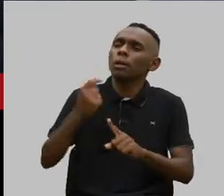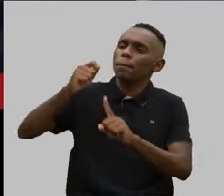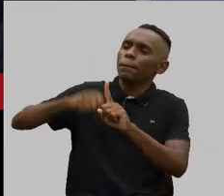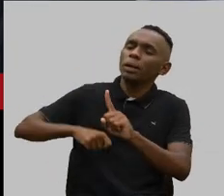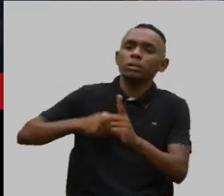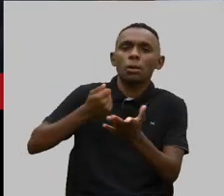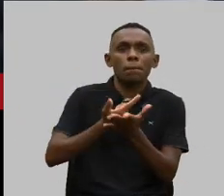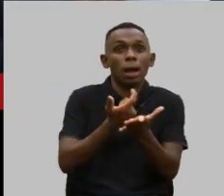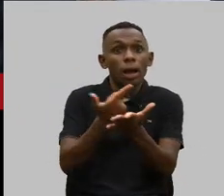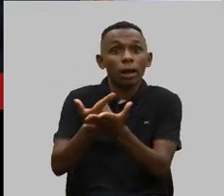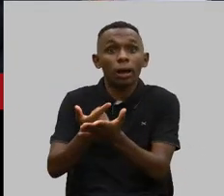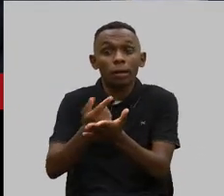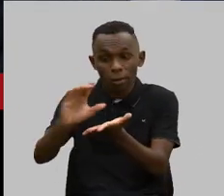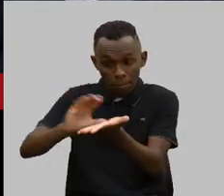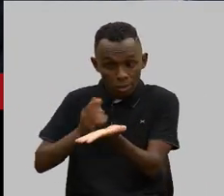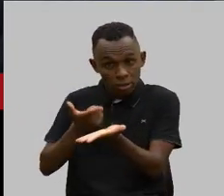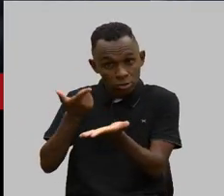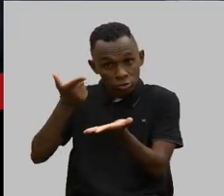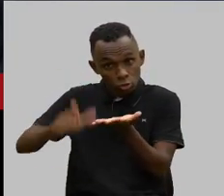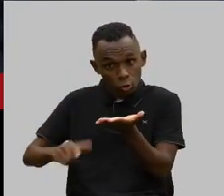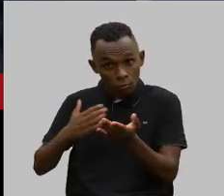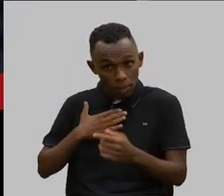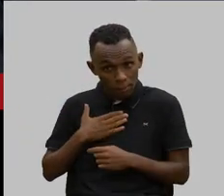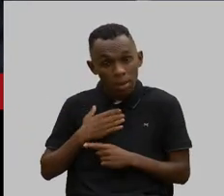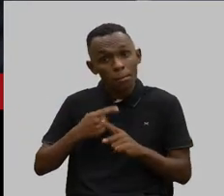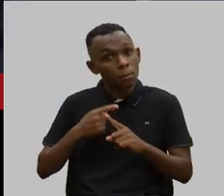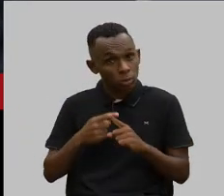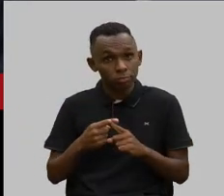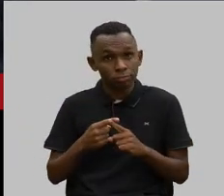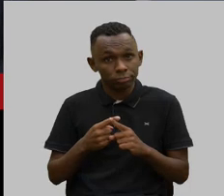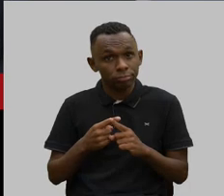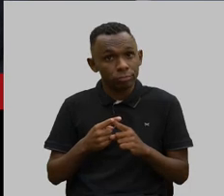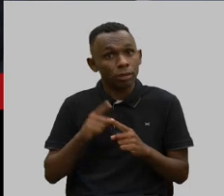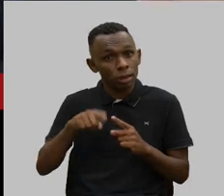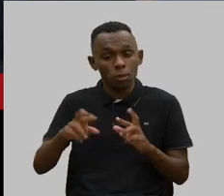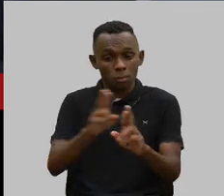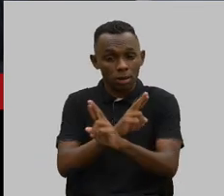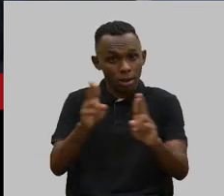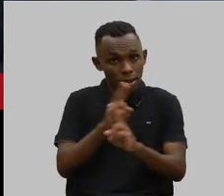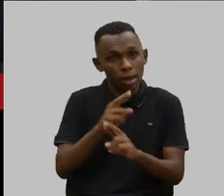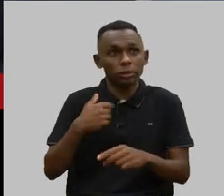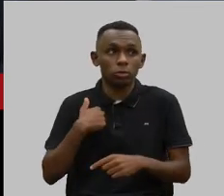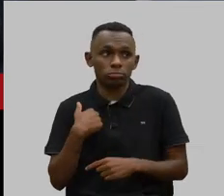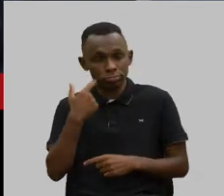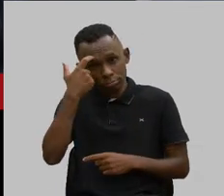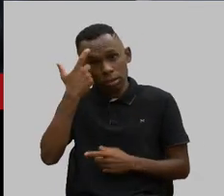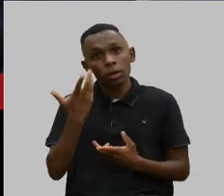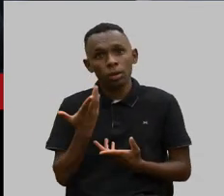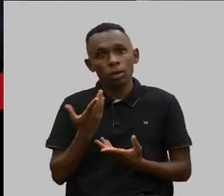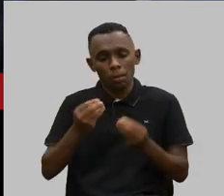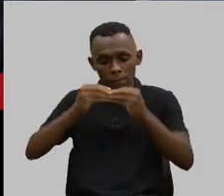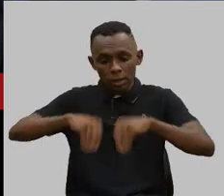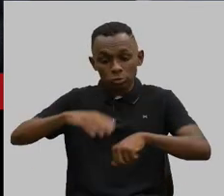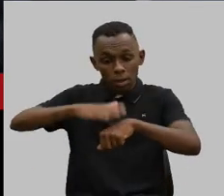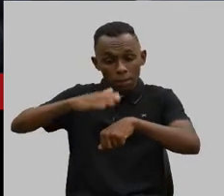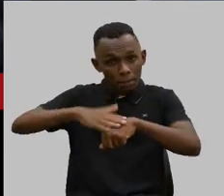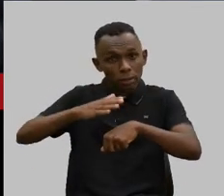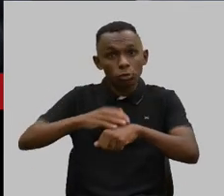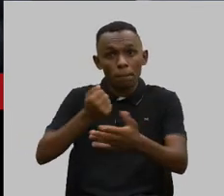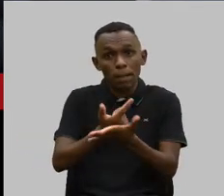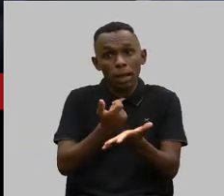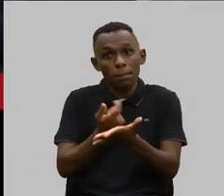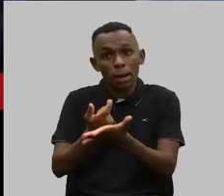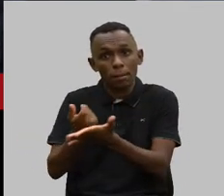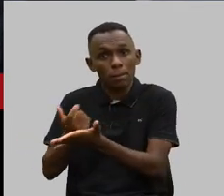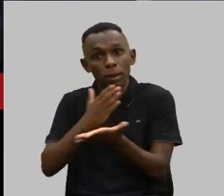e não utilizei, eu vou ser reembolsado? Porque está tendo uma relação, no meu ponto de vista, prejudicial para aquela pessoa que, às vezes, paga